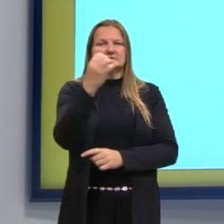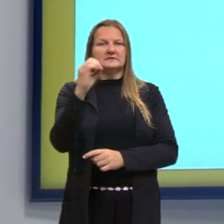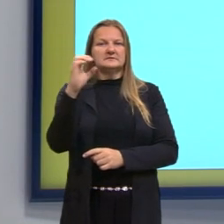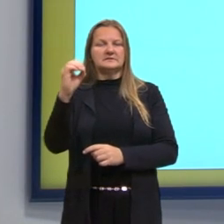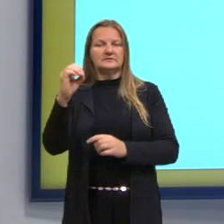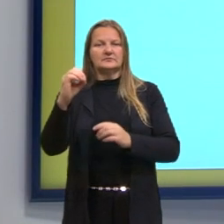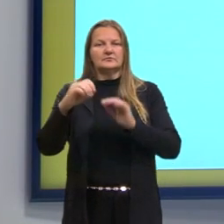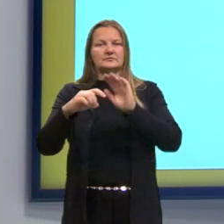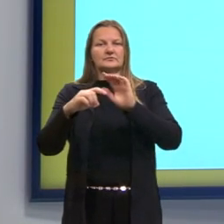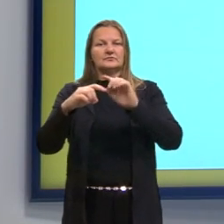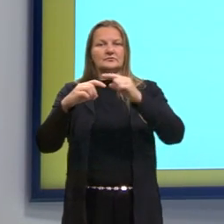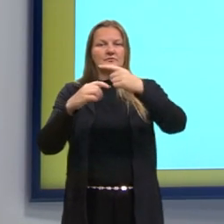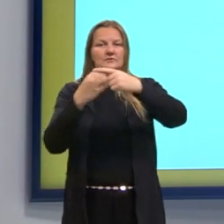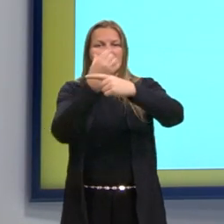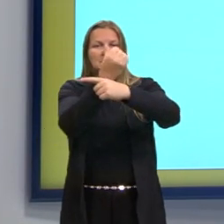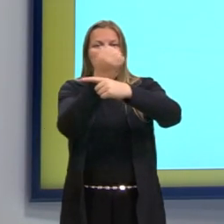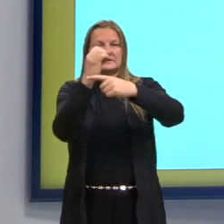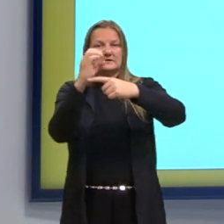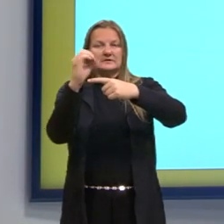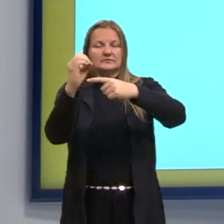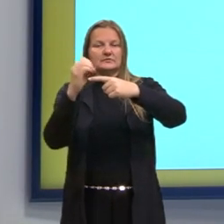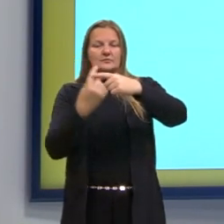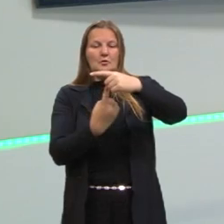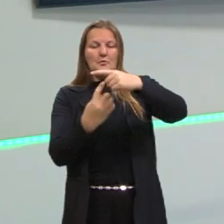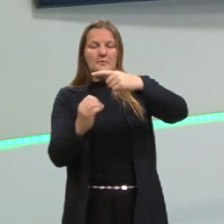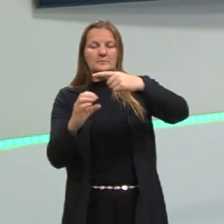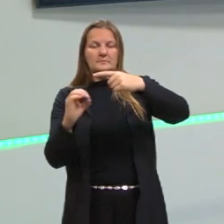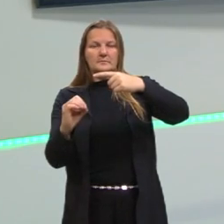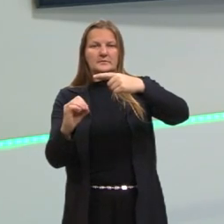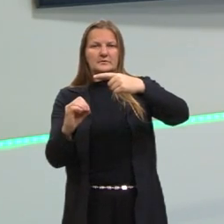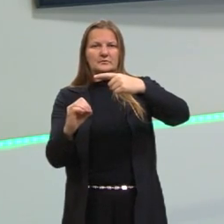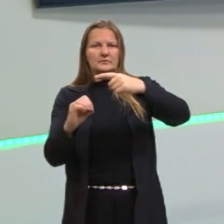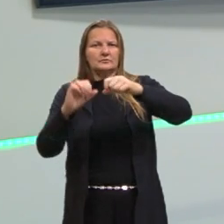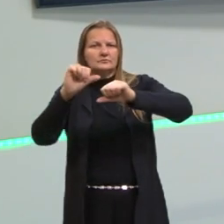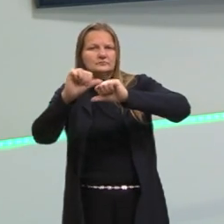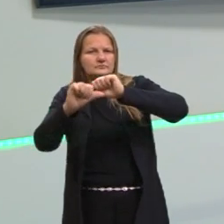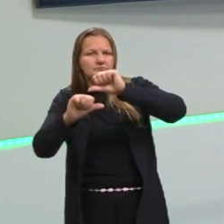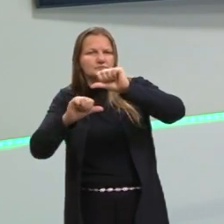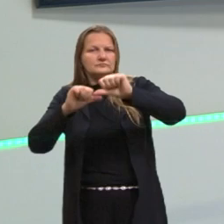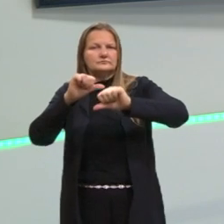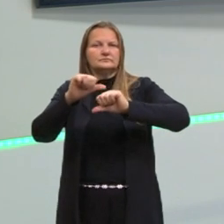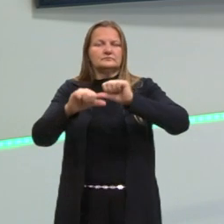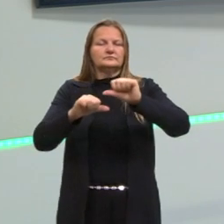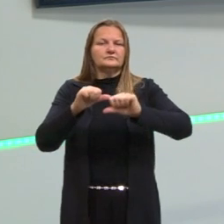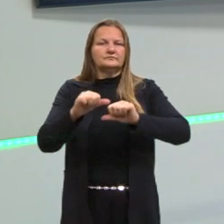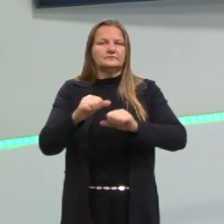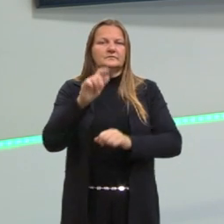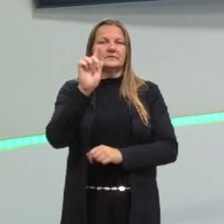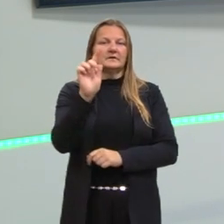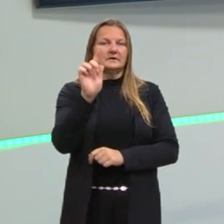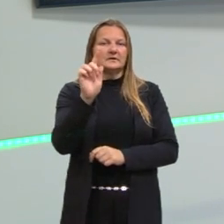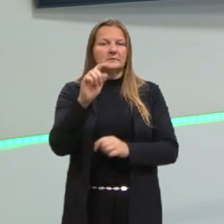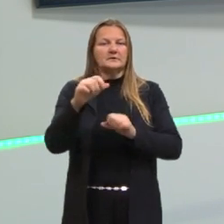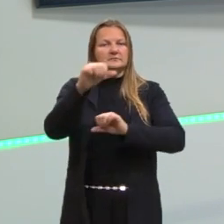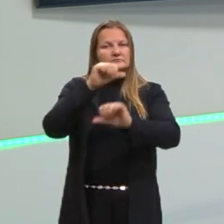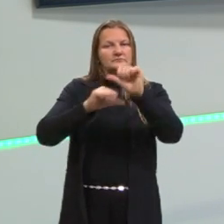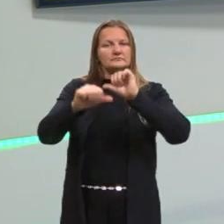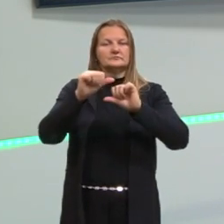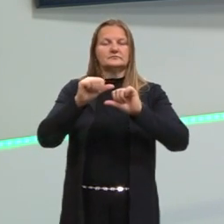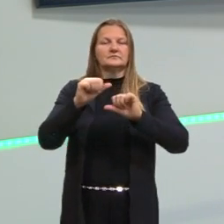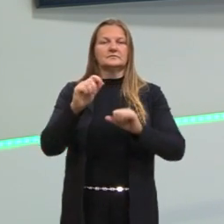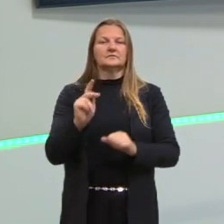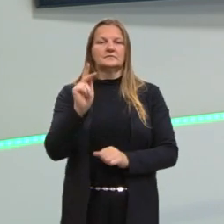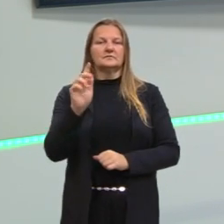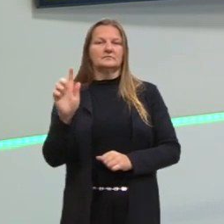sobre 1.000. Porque aí eu vou estar fazendo essa transformação de grama em quilograma.